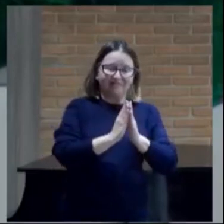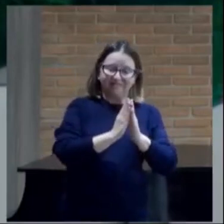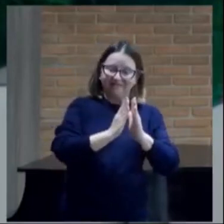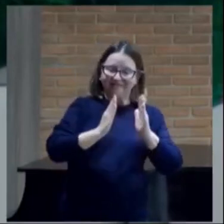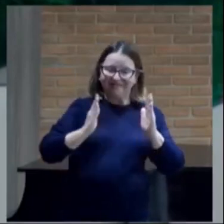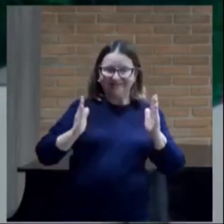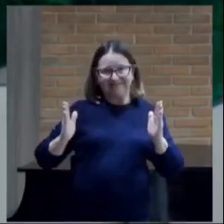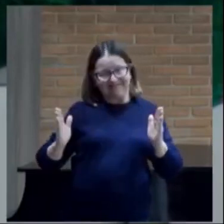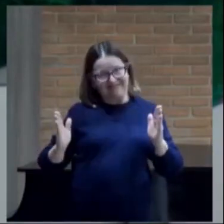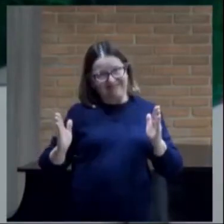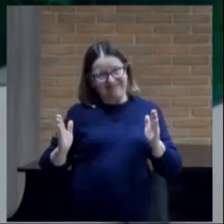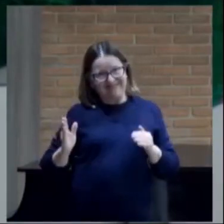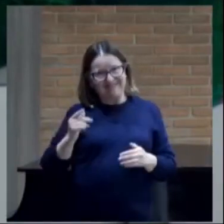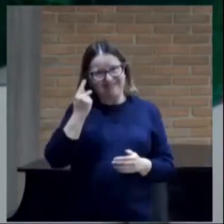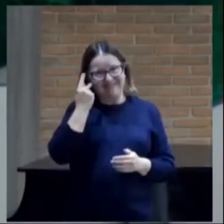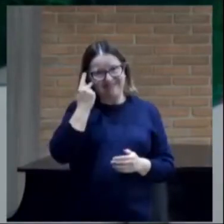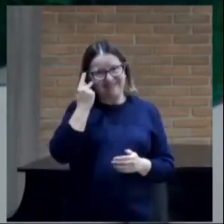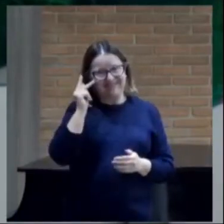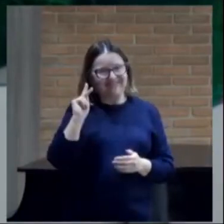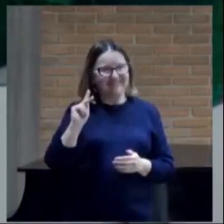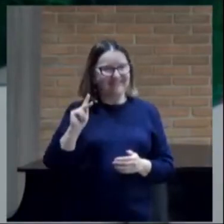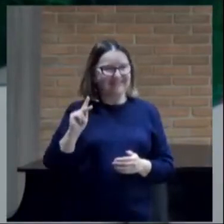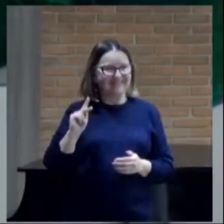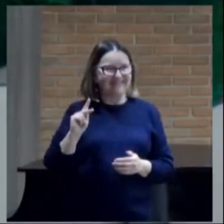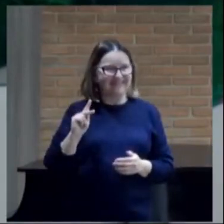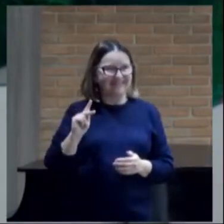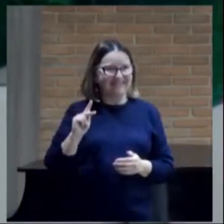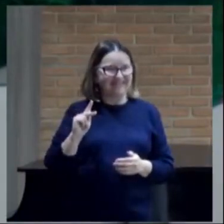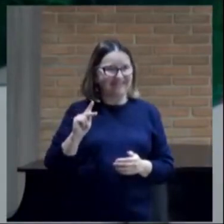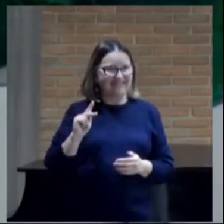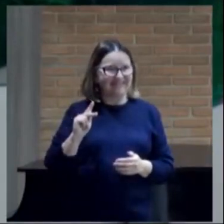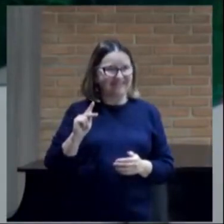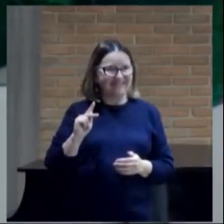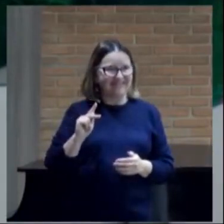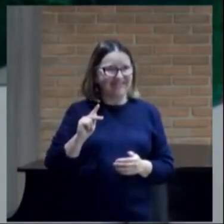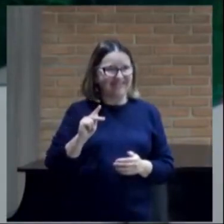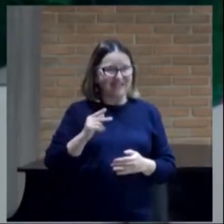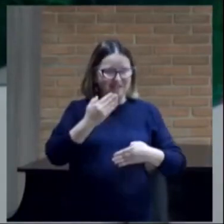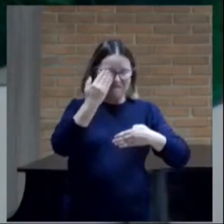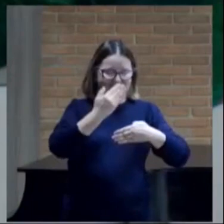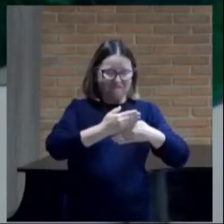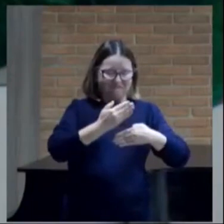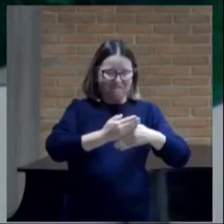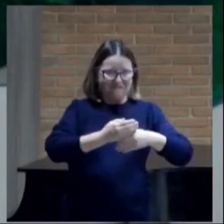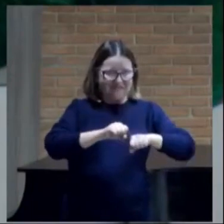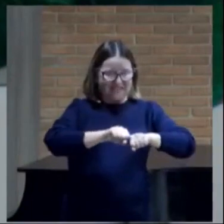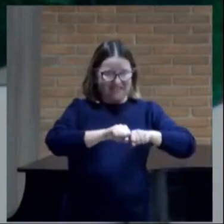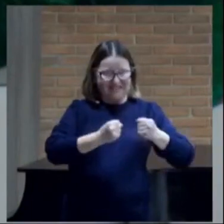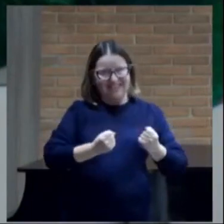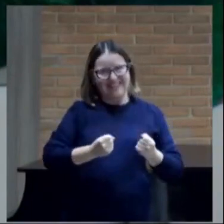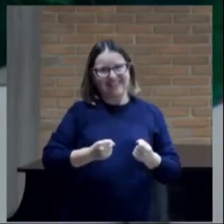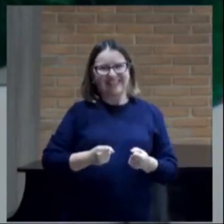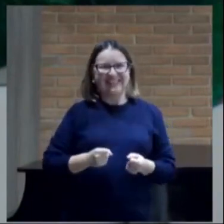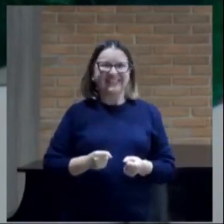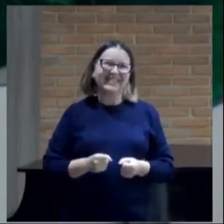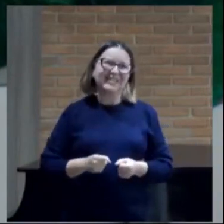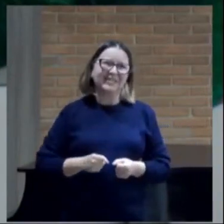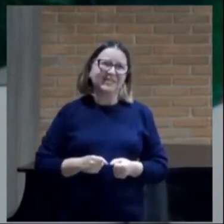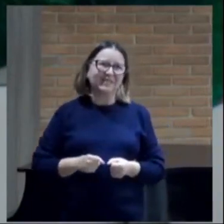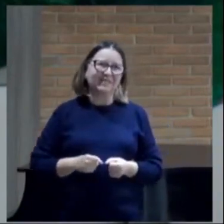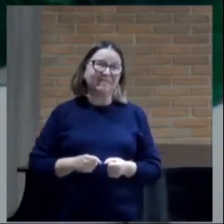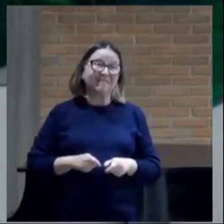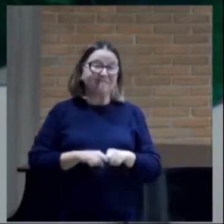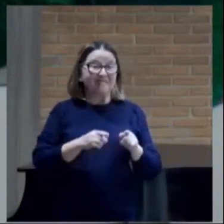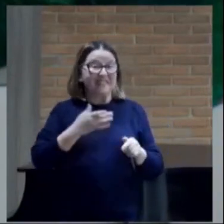ir quebrando as barreiras aí. Mas que